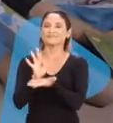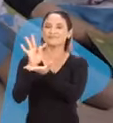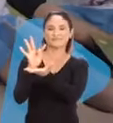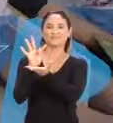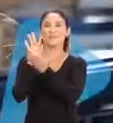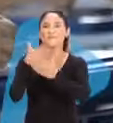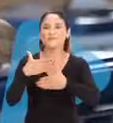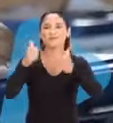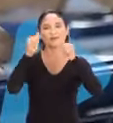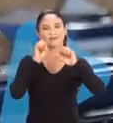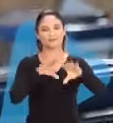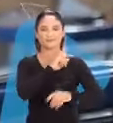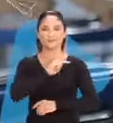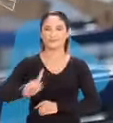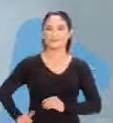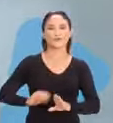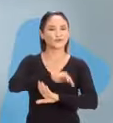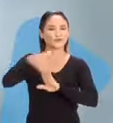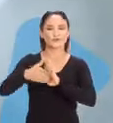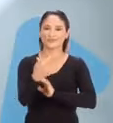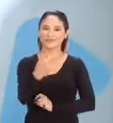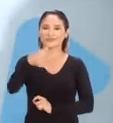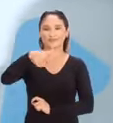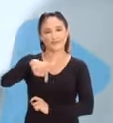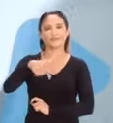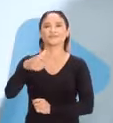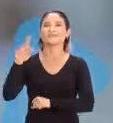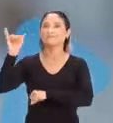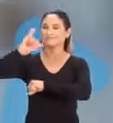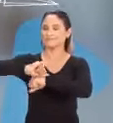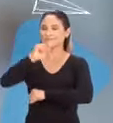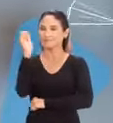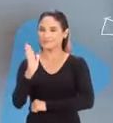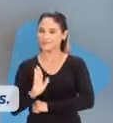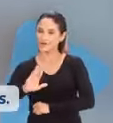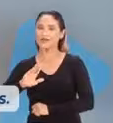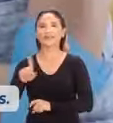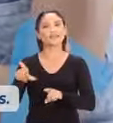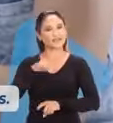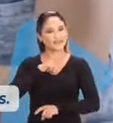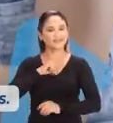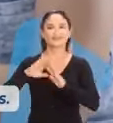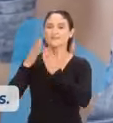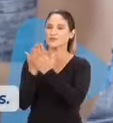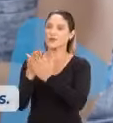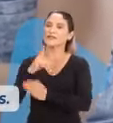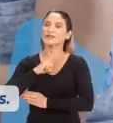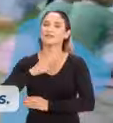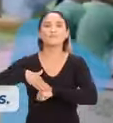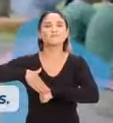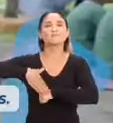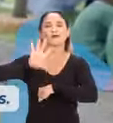Teresina, melhor educação pública entre todas as 27 capitais brasileiras. E uma escola que